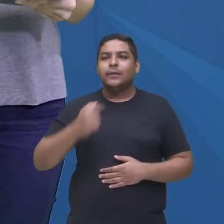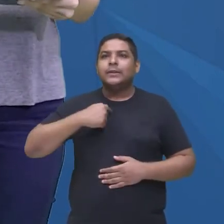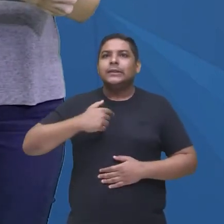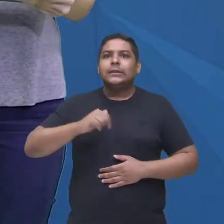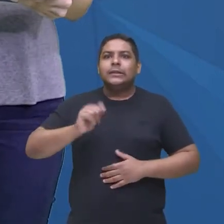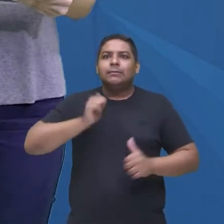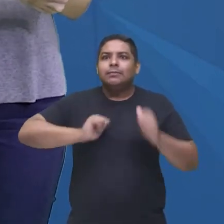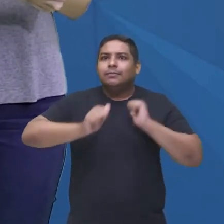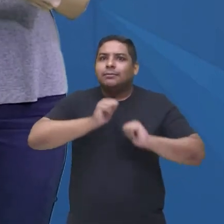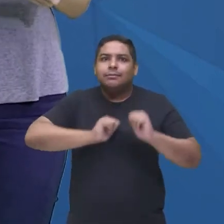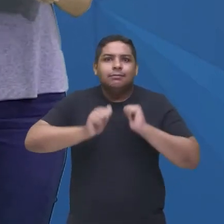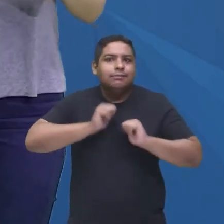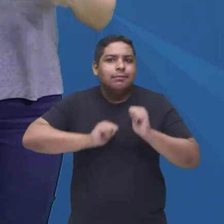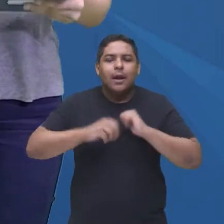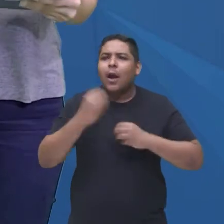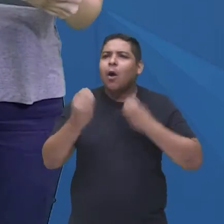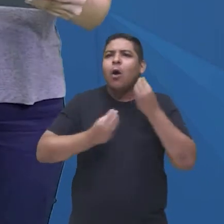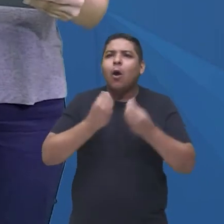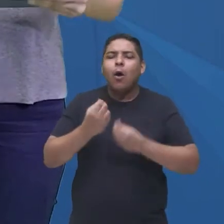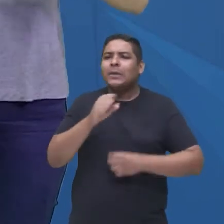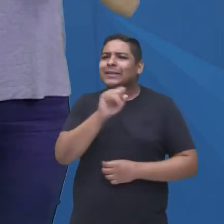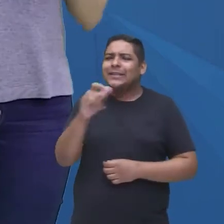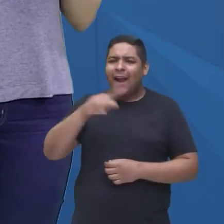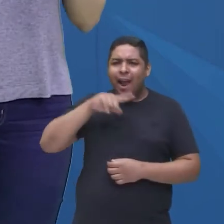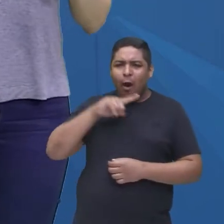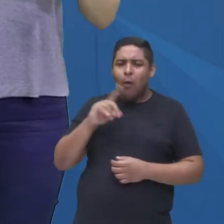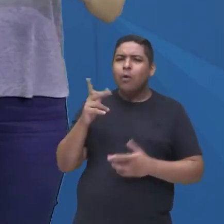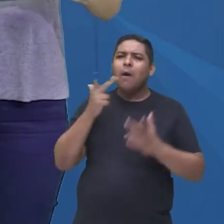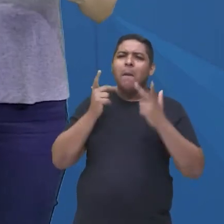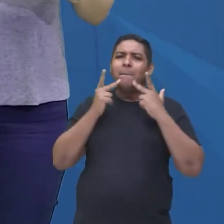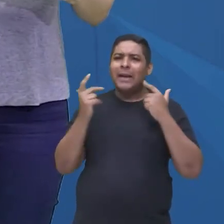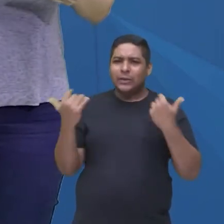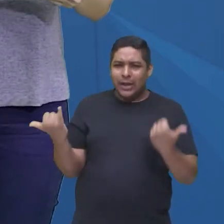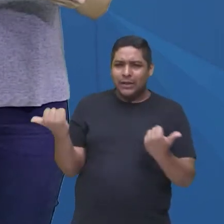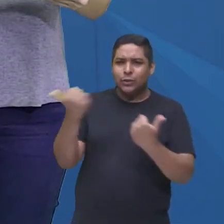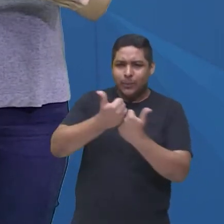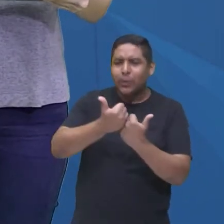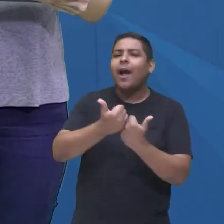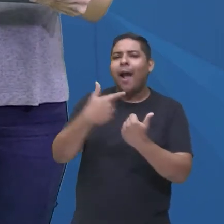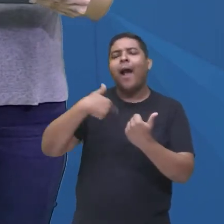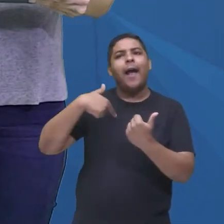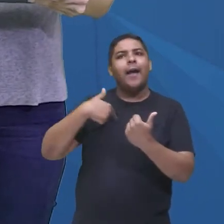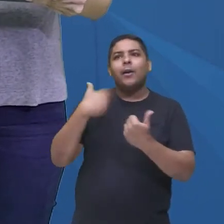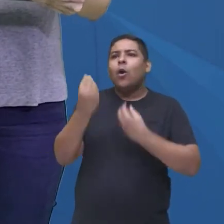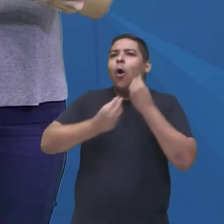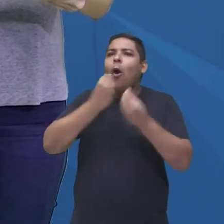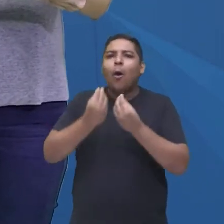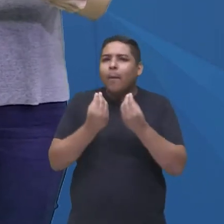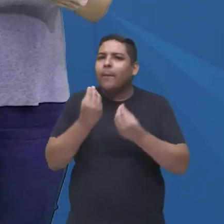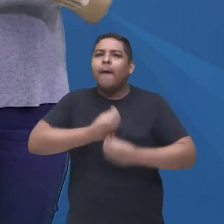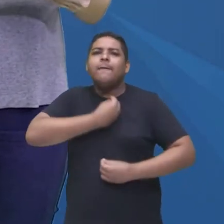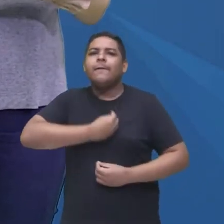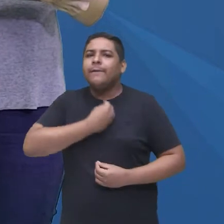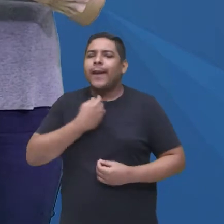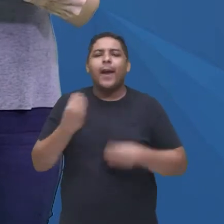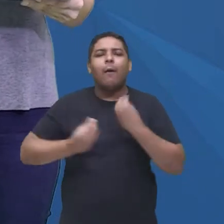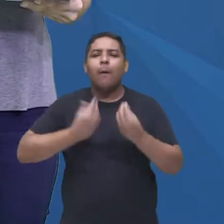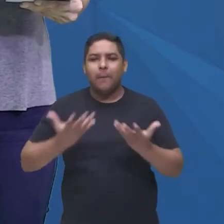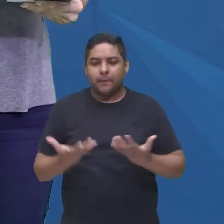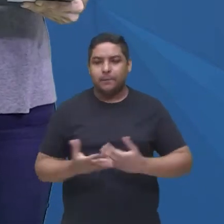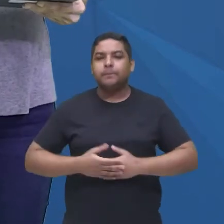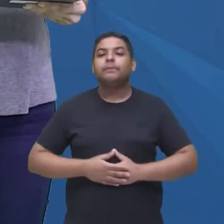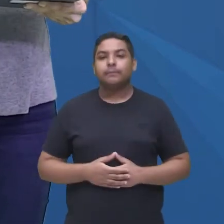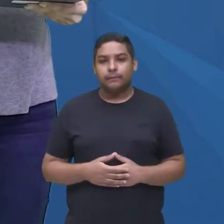Deus, se tivesse no lugar desse personagem, eu já tinha corrido ali, já tinha pulado a gente, você fica exercitando a sua capacidade de